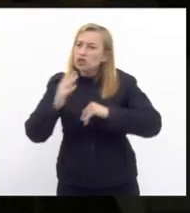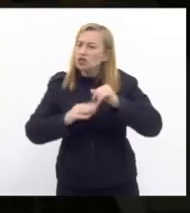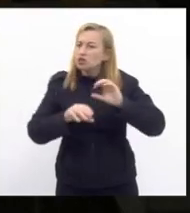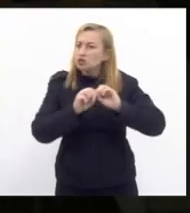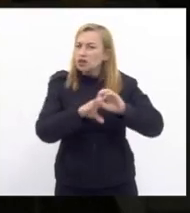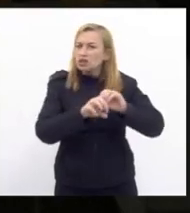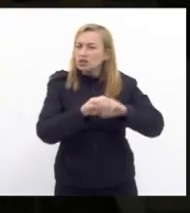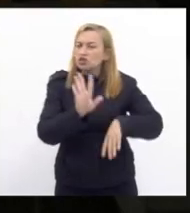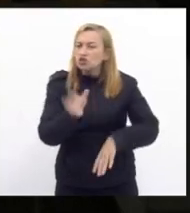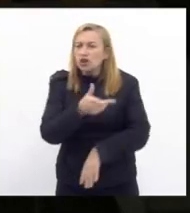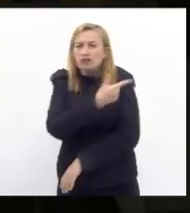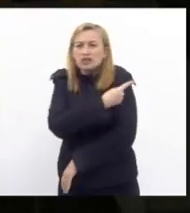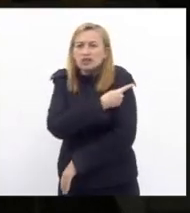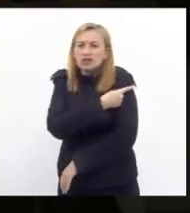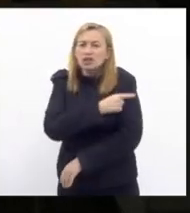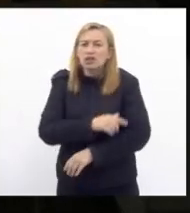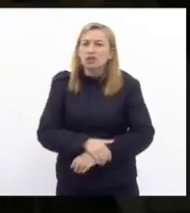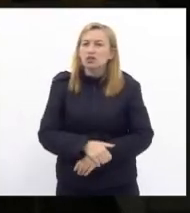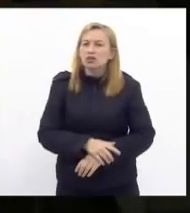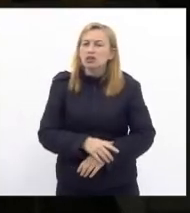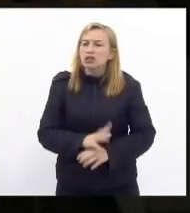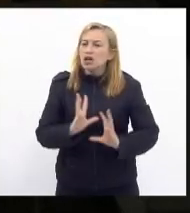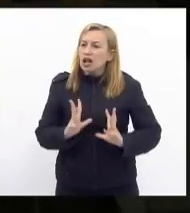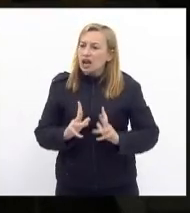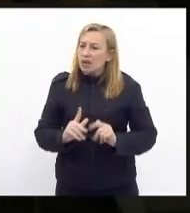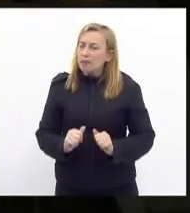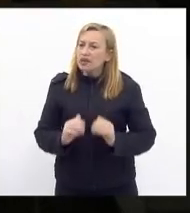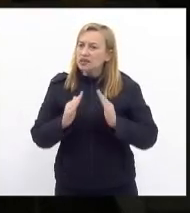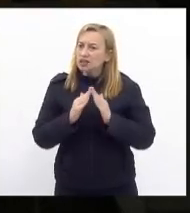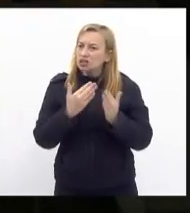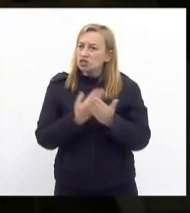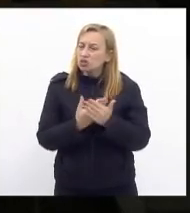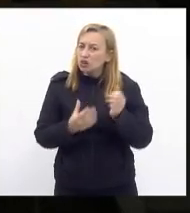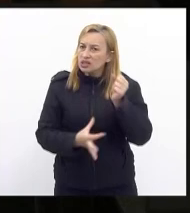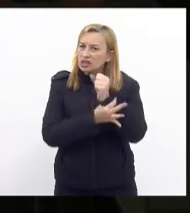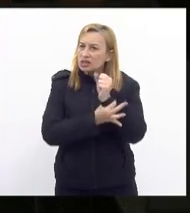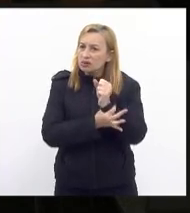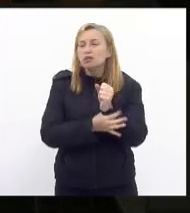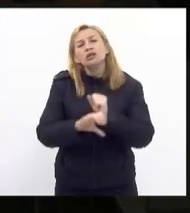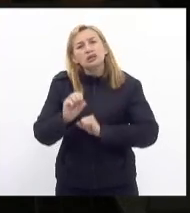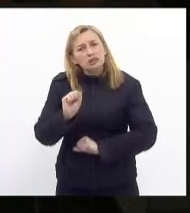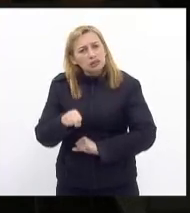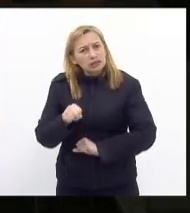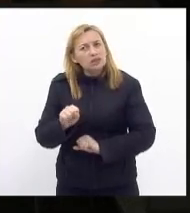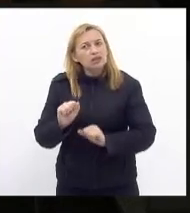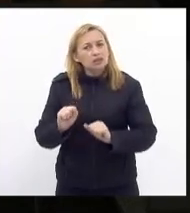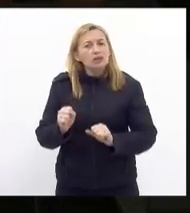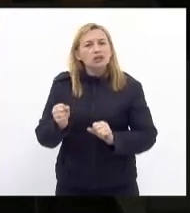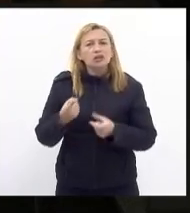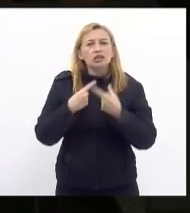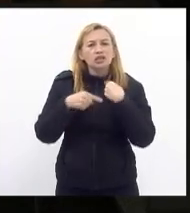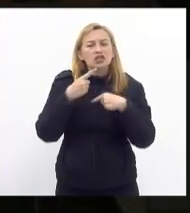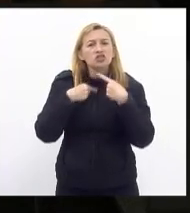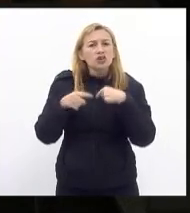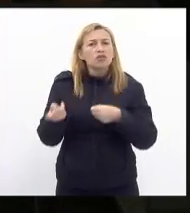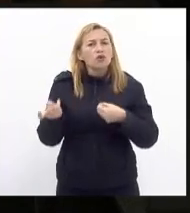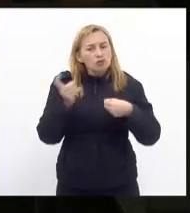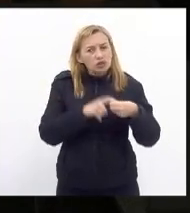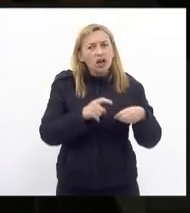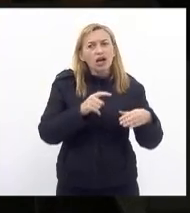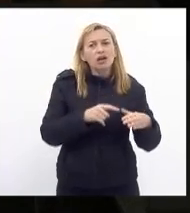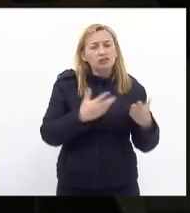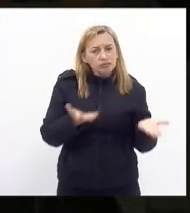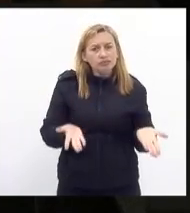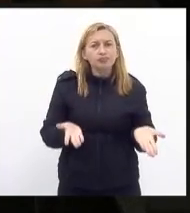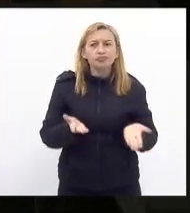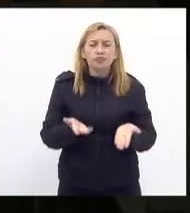com os esquemas de sanitização e higienização das escolas assegurados é claro que era desejável que o processo